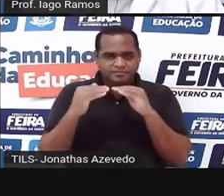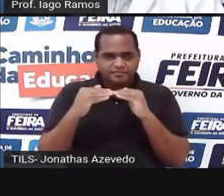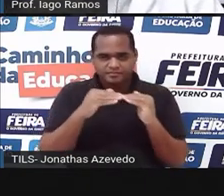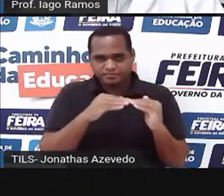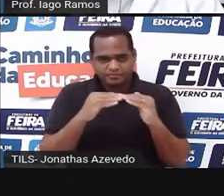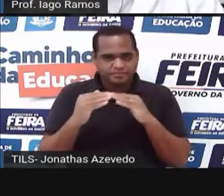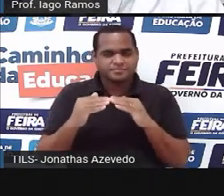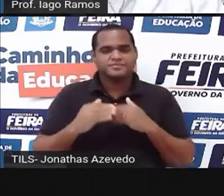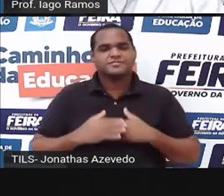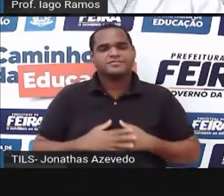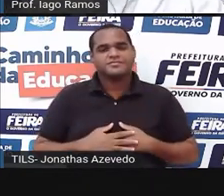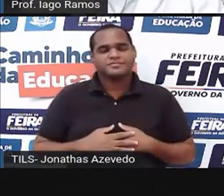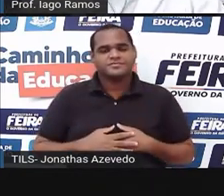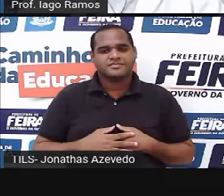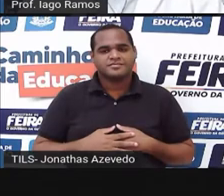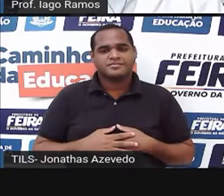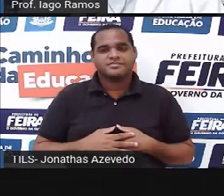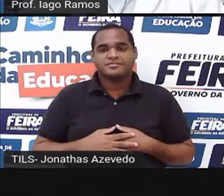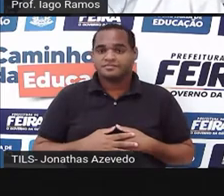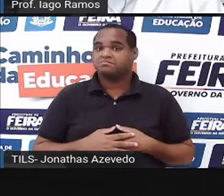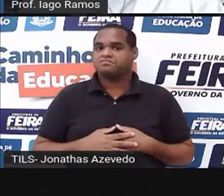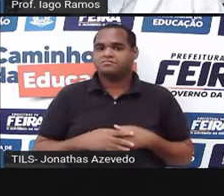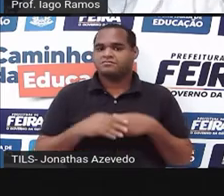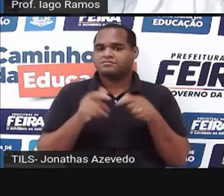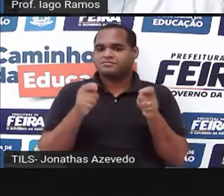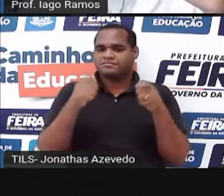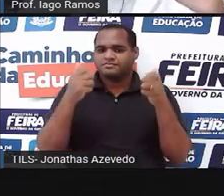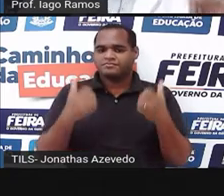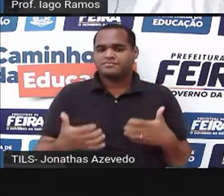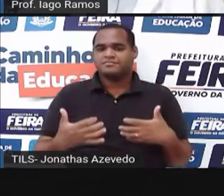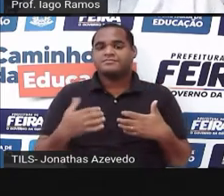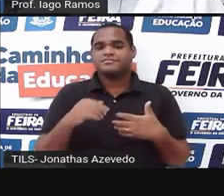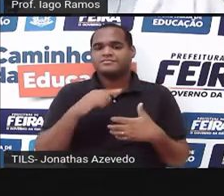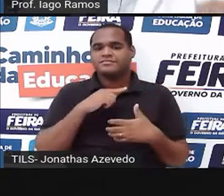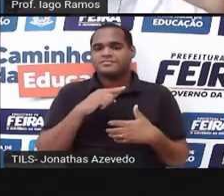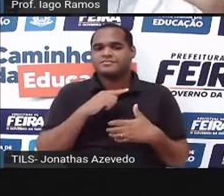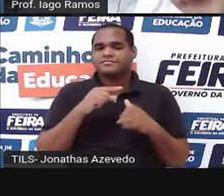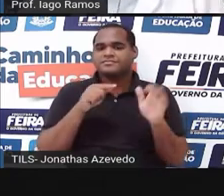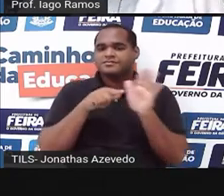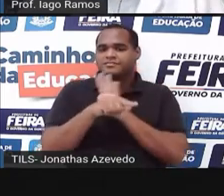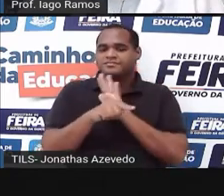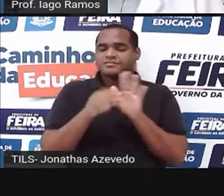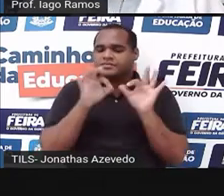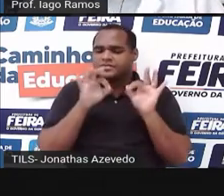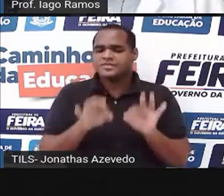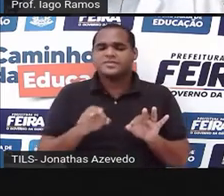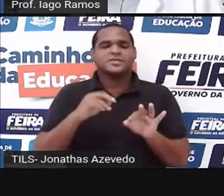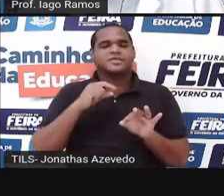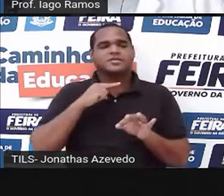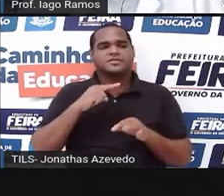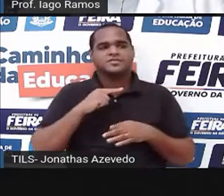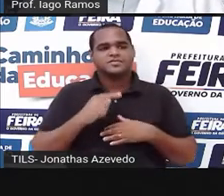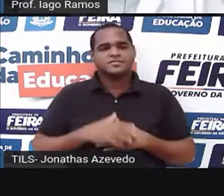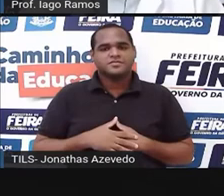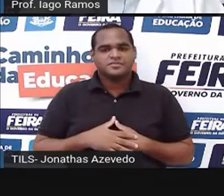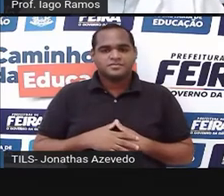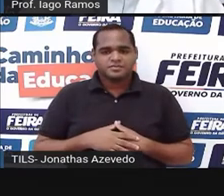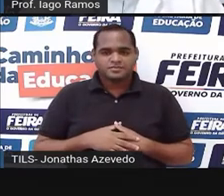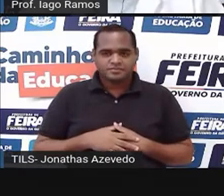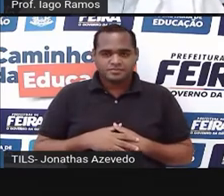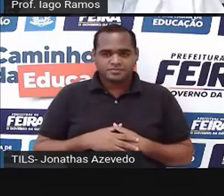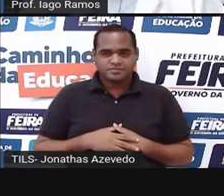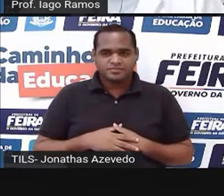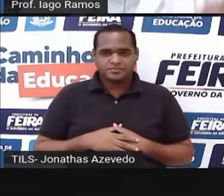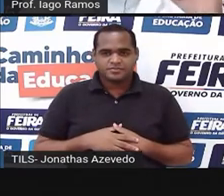essa resposta, qual deverá ser a pergunta correta? e eu vou te dar duas